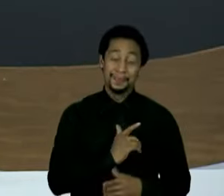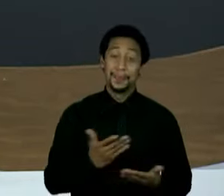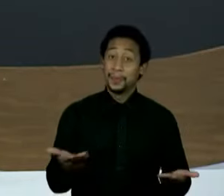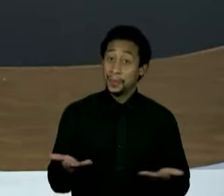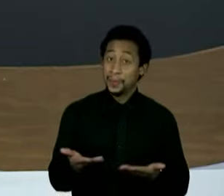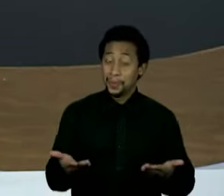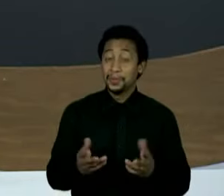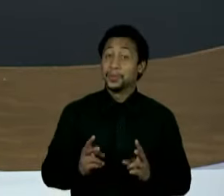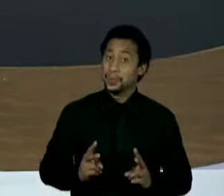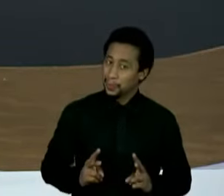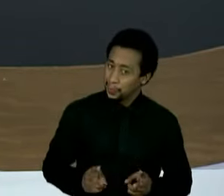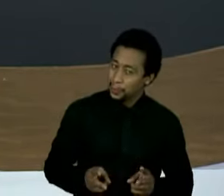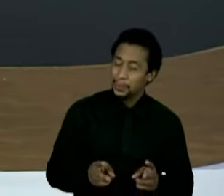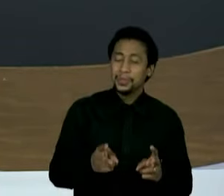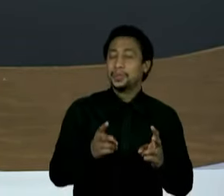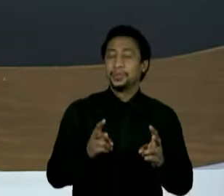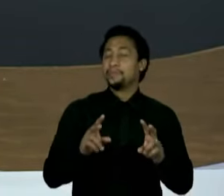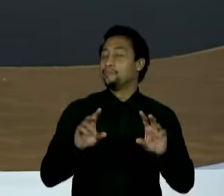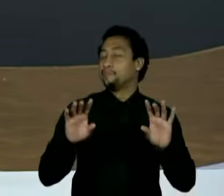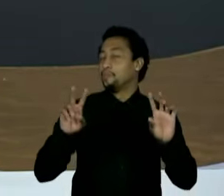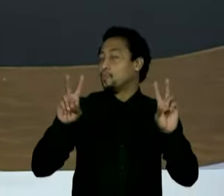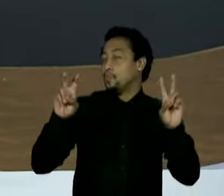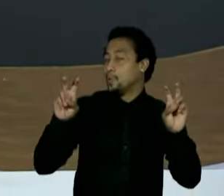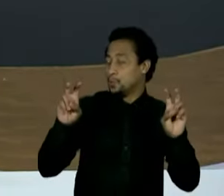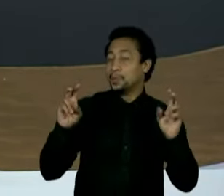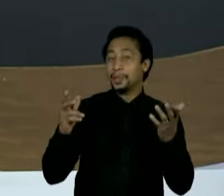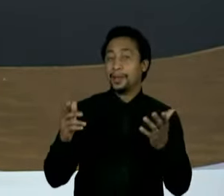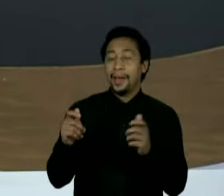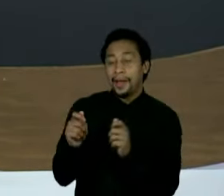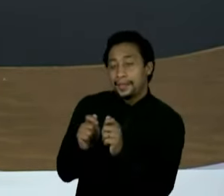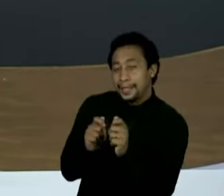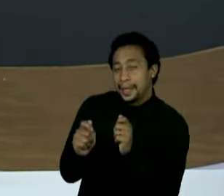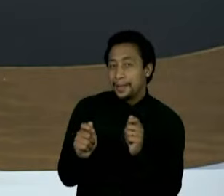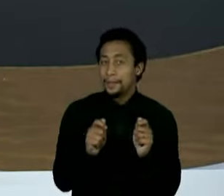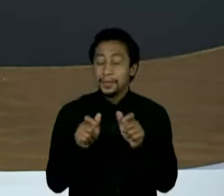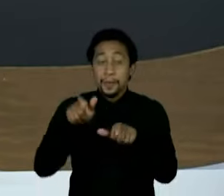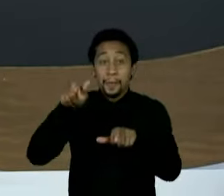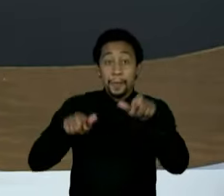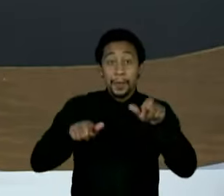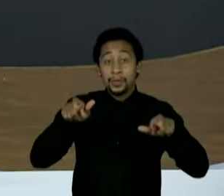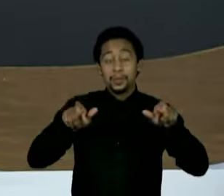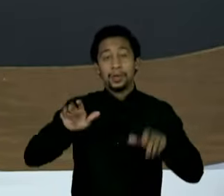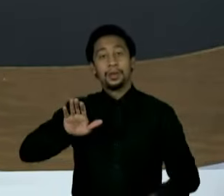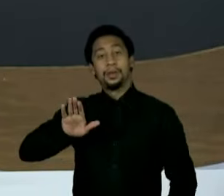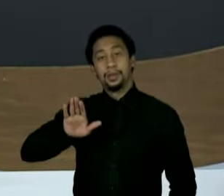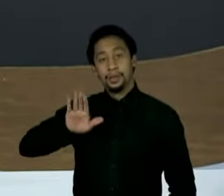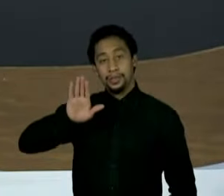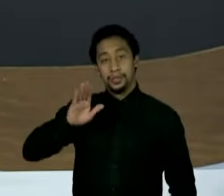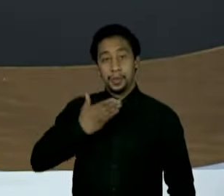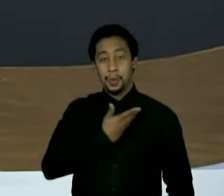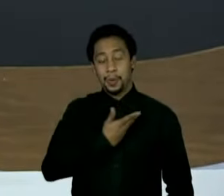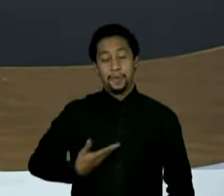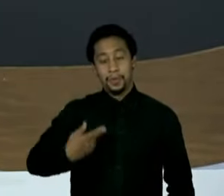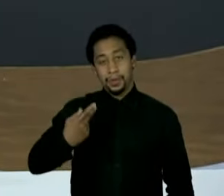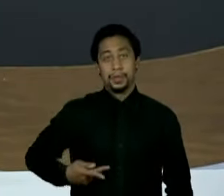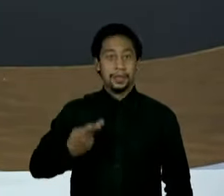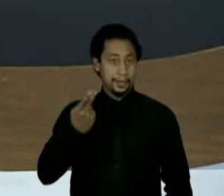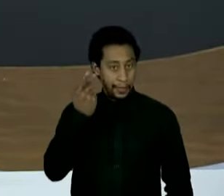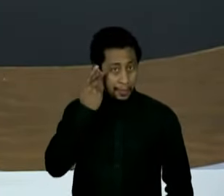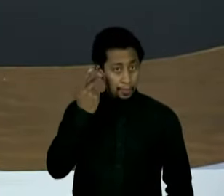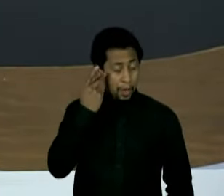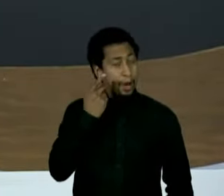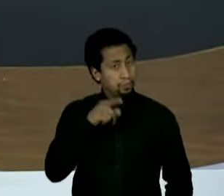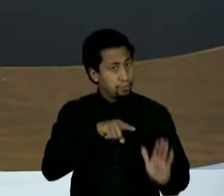nós damos continuidade ao ciclo de entrevistas com os pré-candidatos ao governo de São Paulo, aqueles mais bem colocados nas